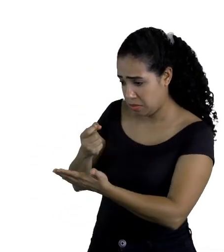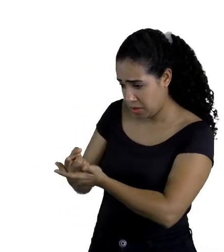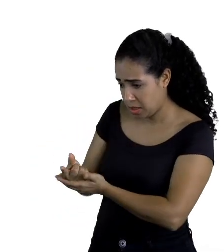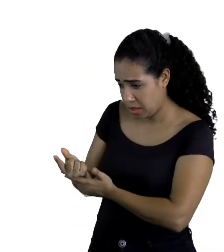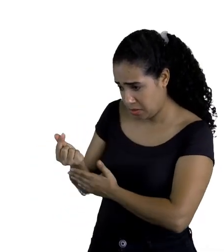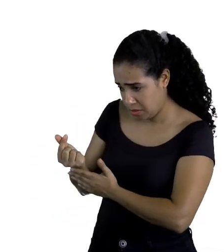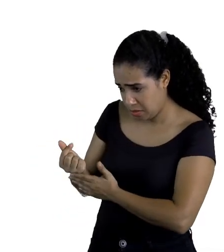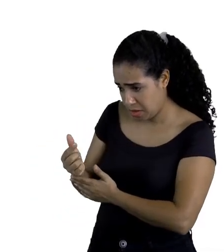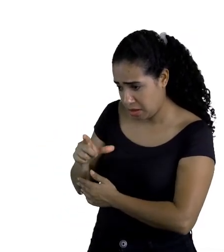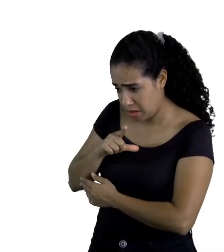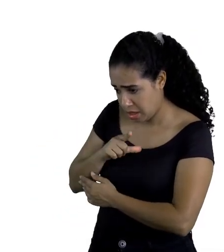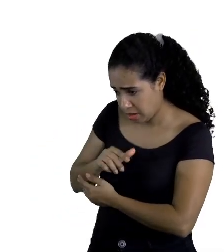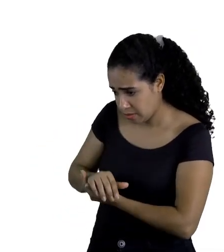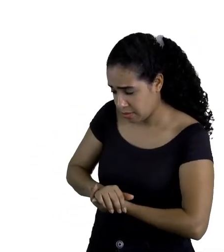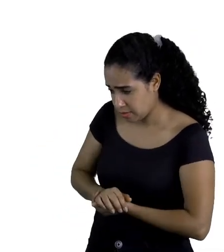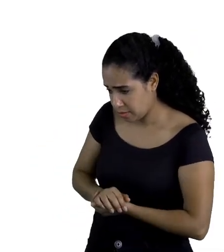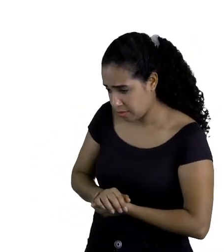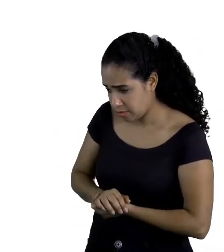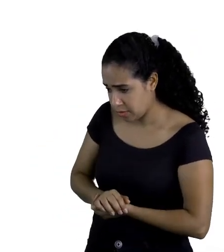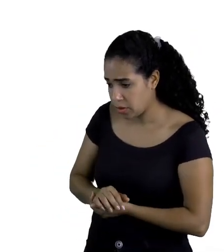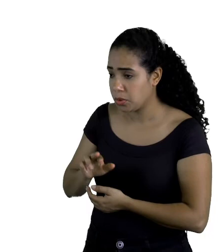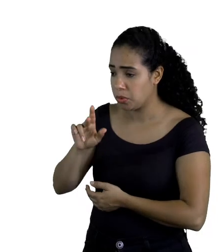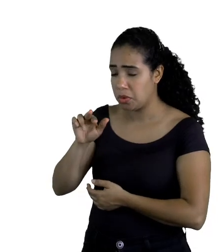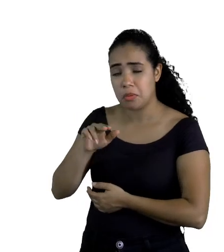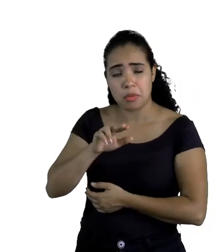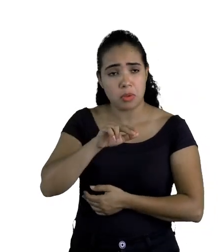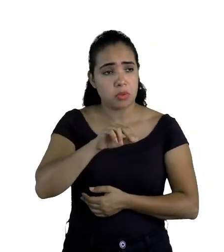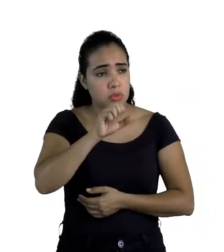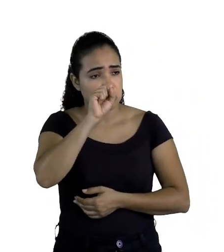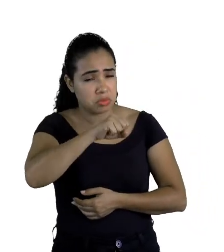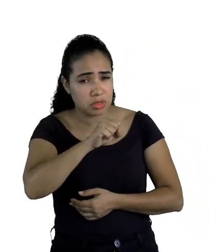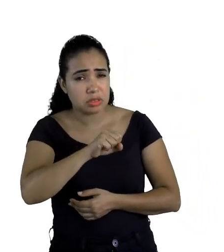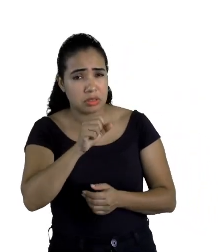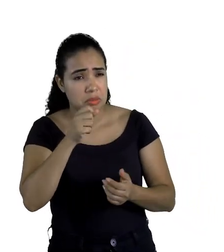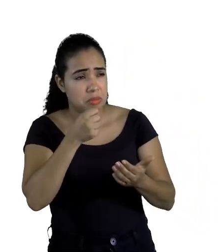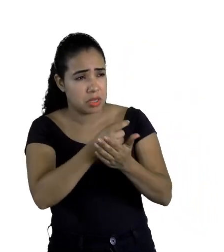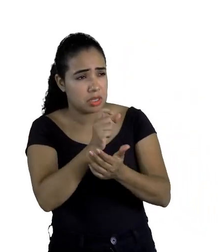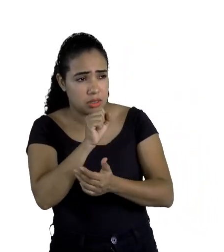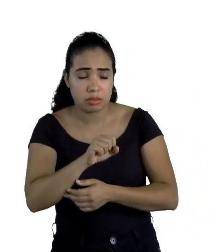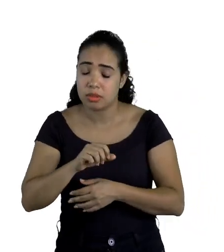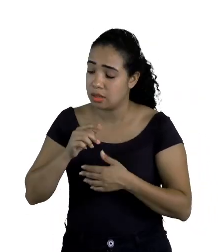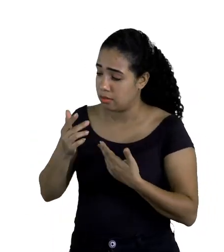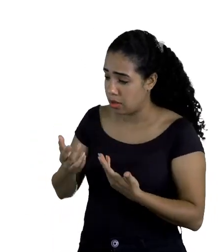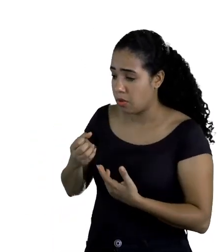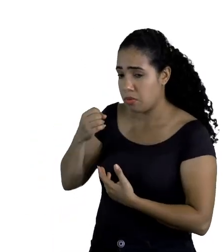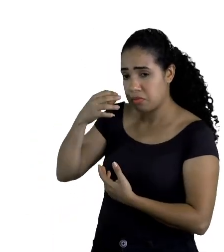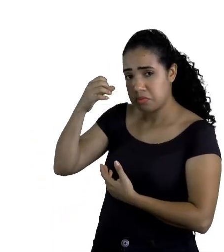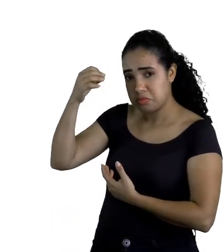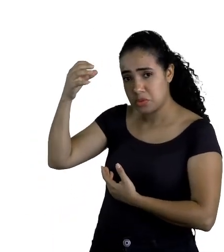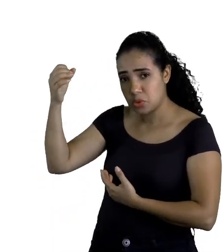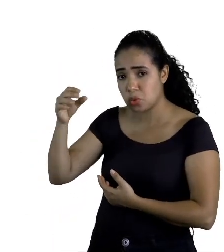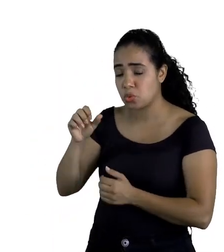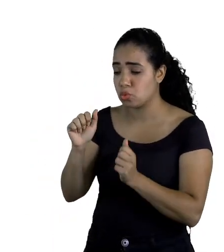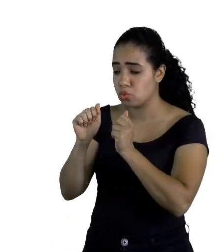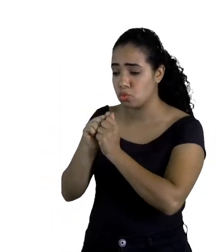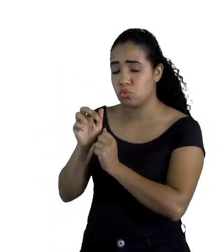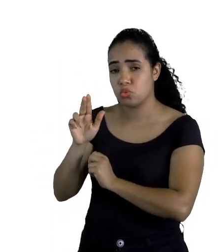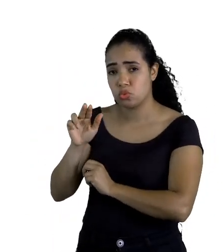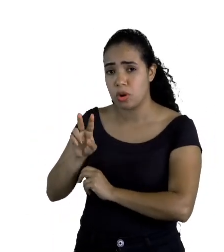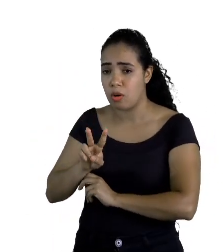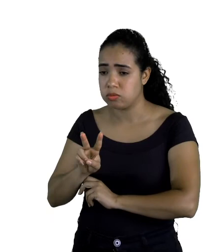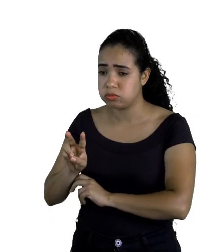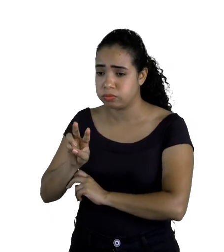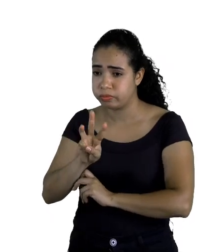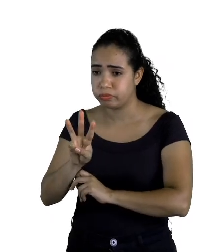trabalho? O irmão disse que estava. Então, Ossain viajou juntamente com o irmão e o rei,